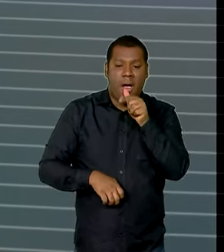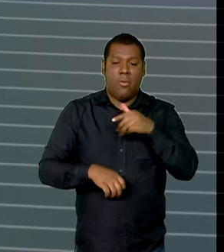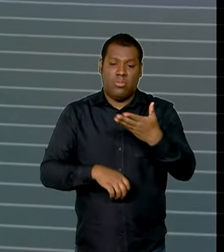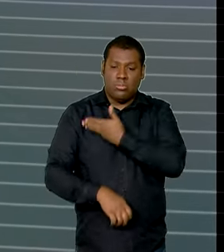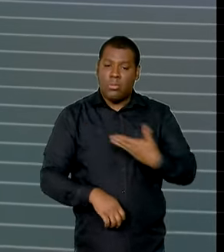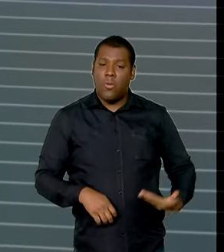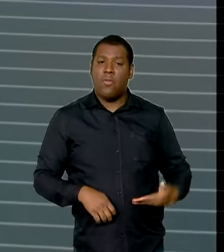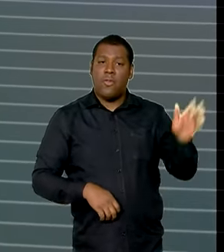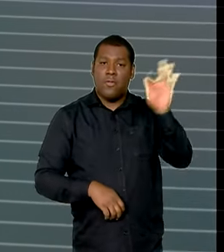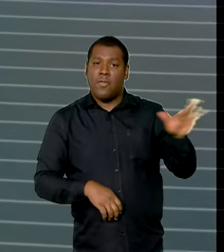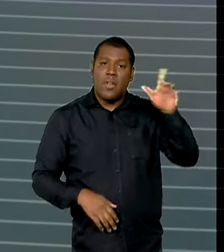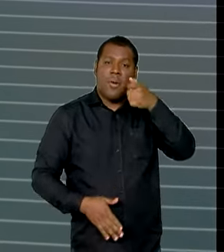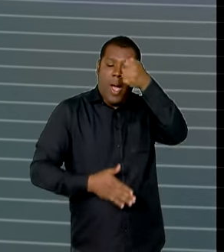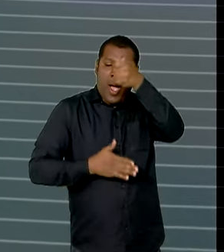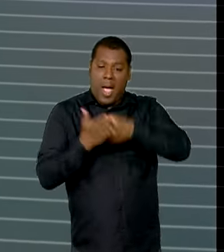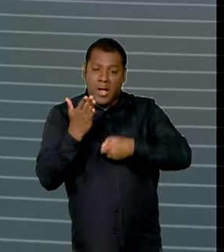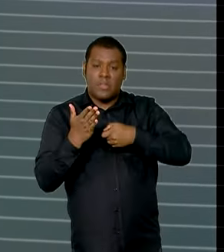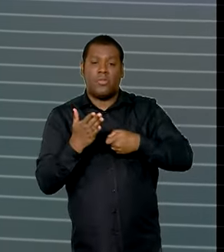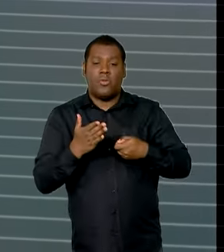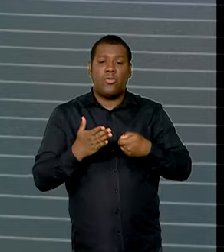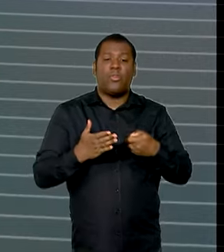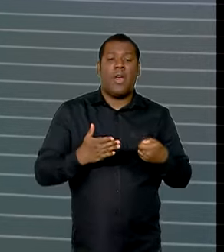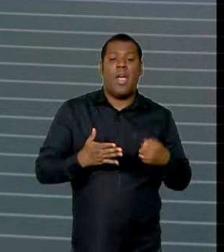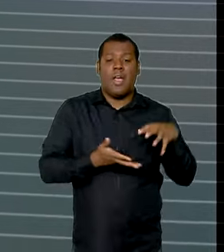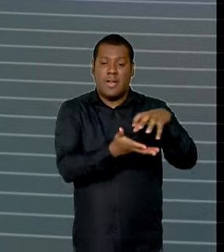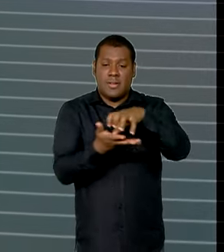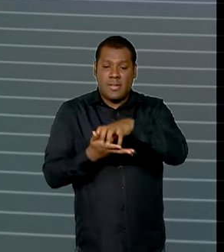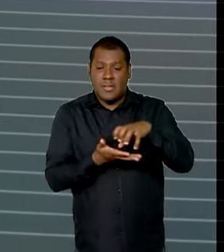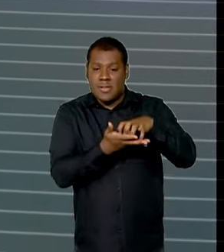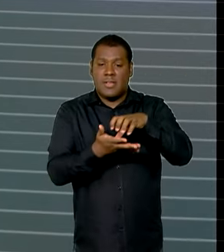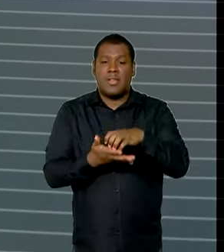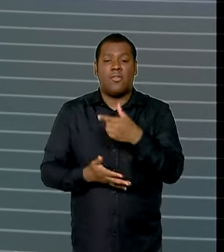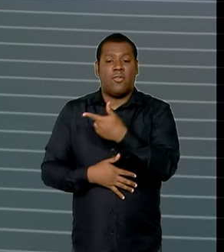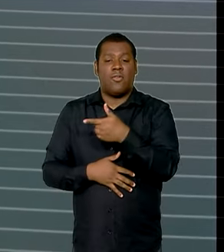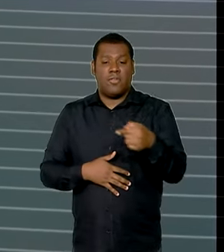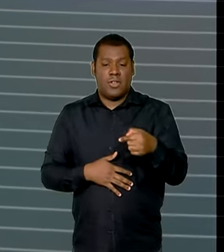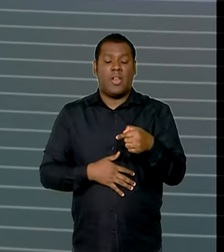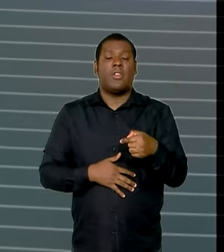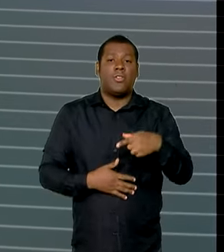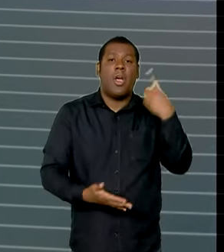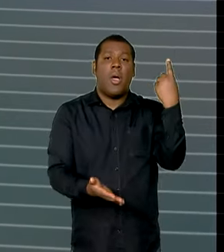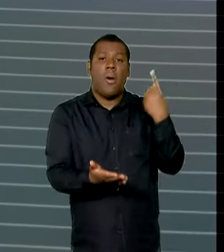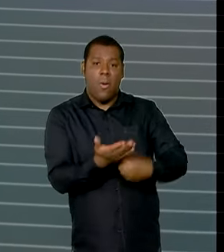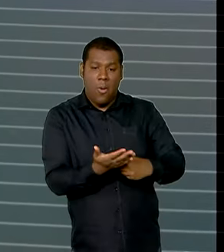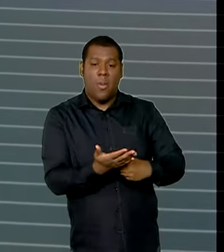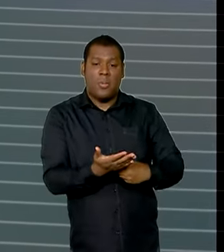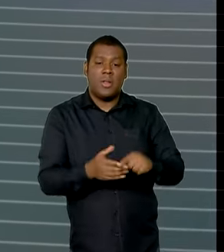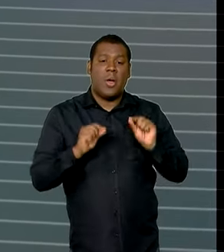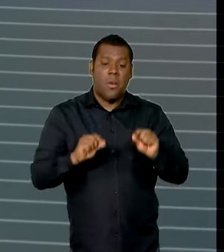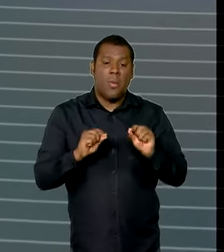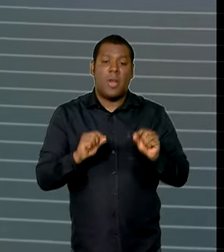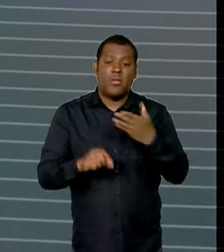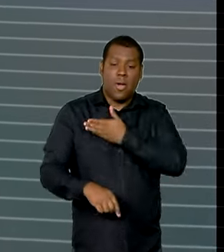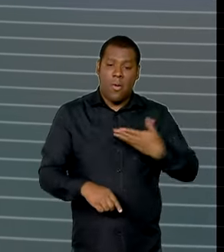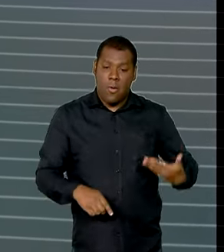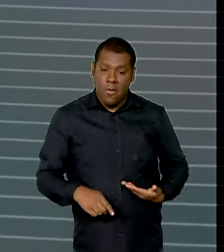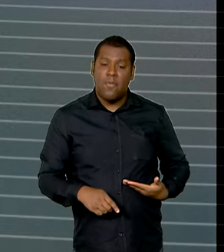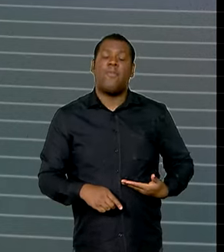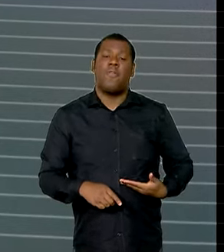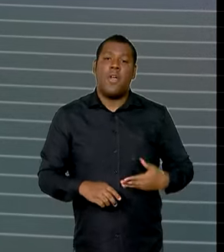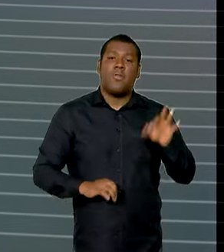o governo federal assinou, com as 27 unidades da federação, o Pacto pela Governança da Água. Uma